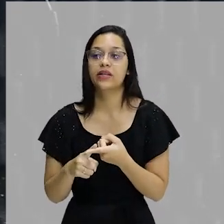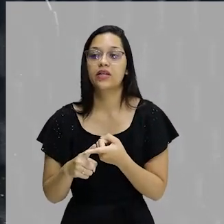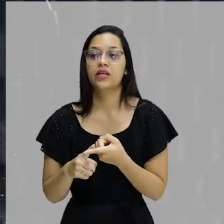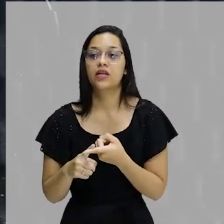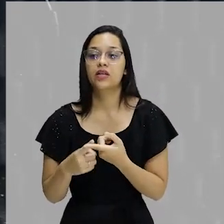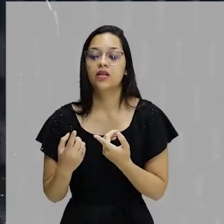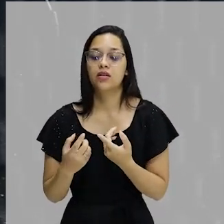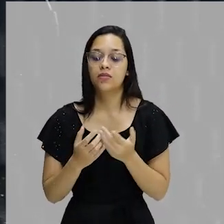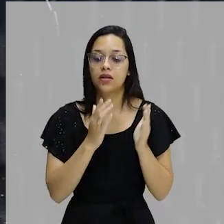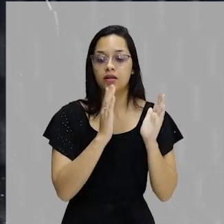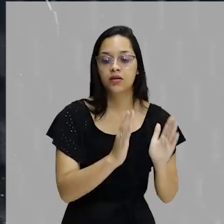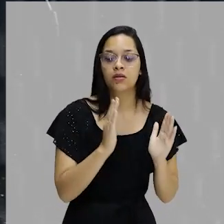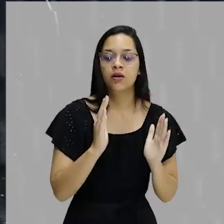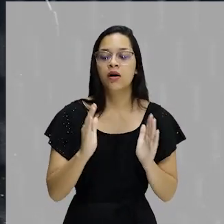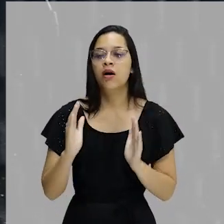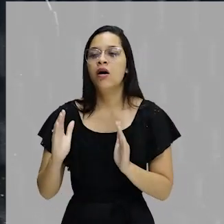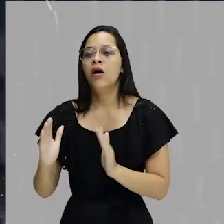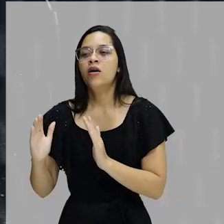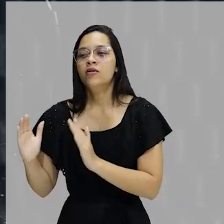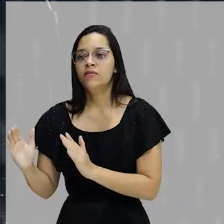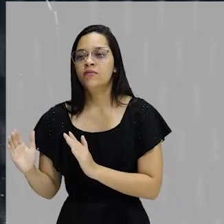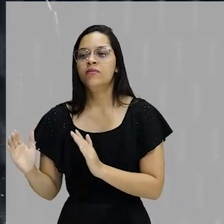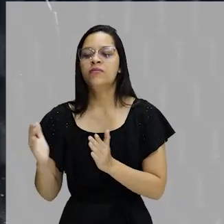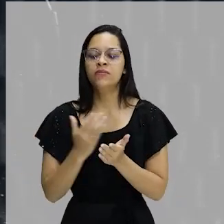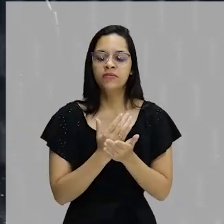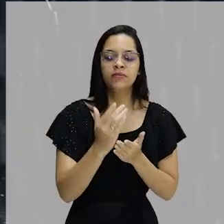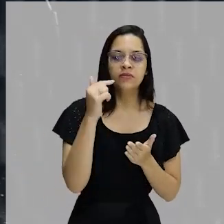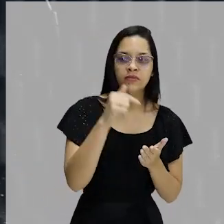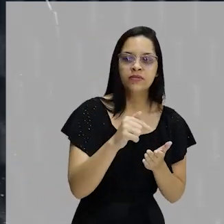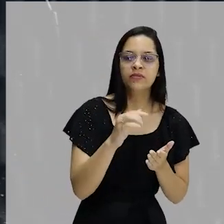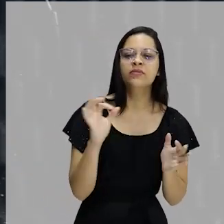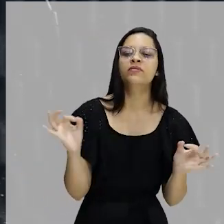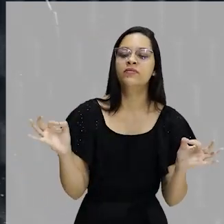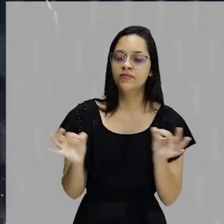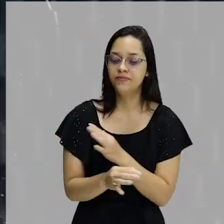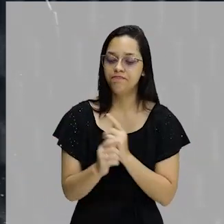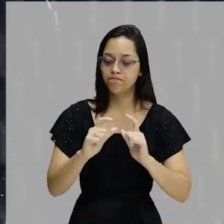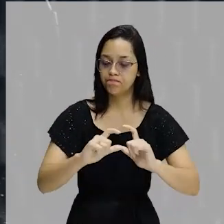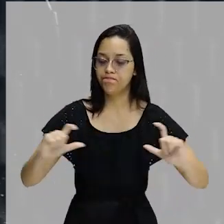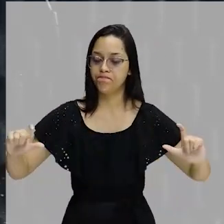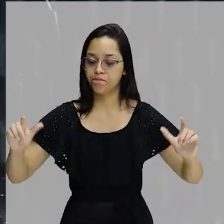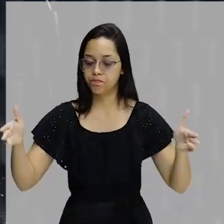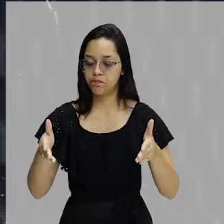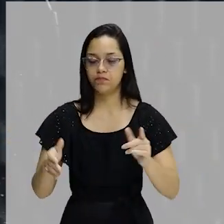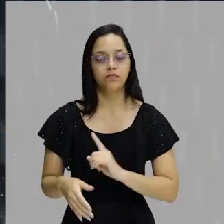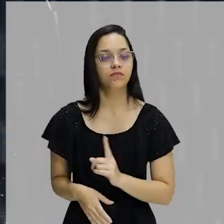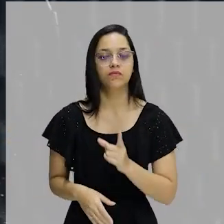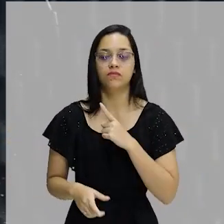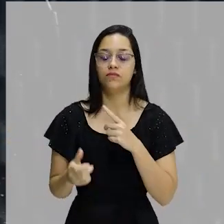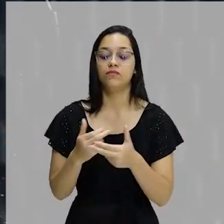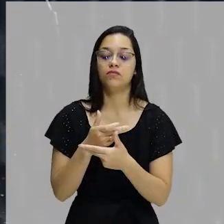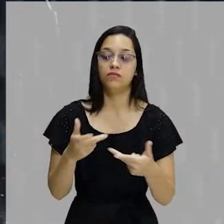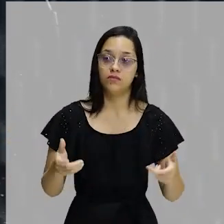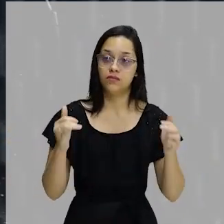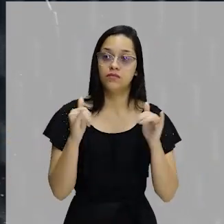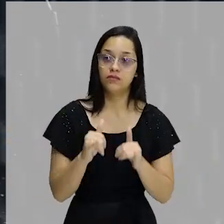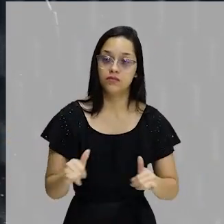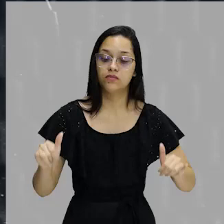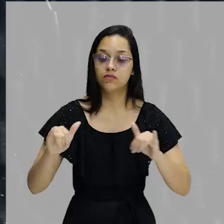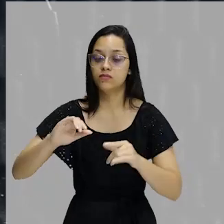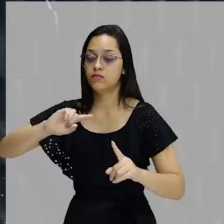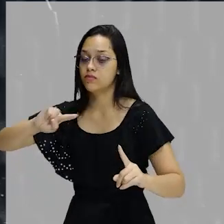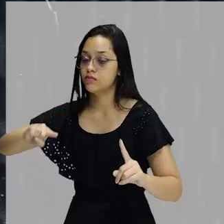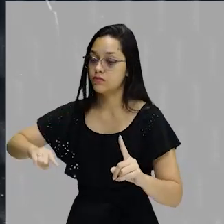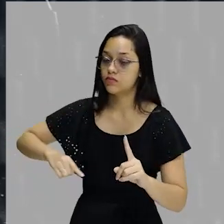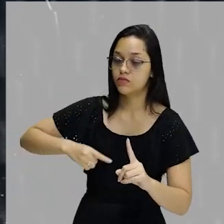sequência. Você começa aqui e termina aqui mesmo naquela folha. Não. Você tem informações extra,